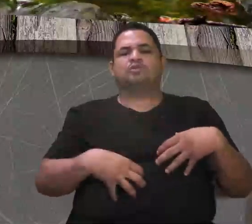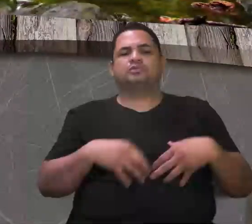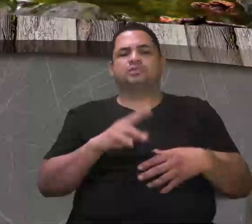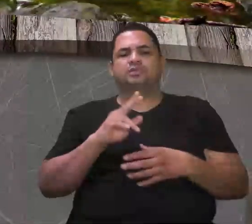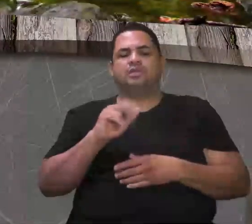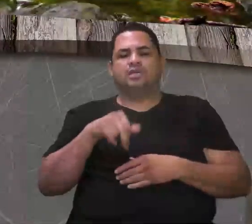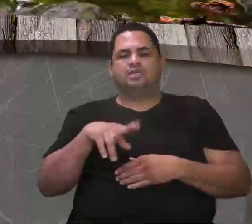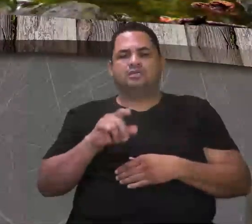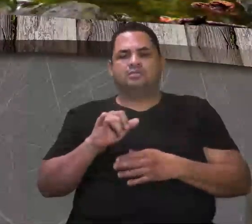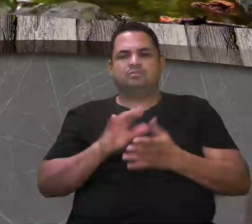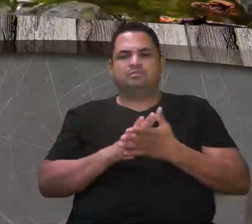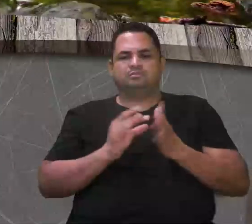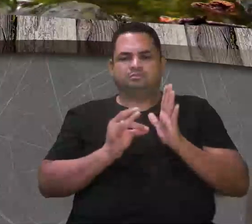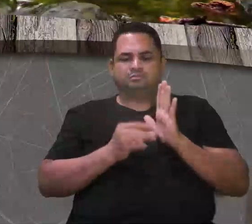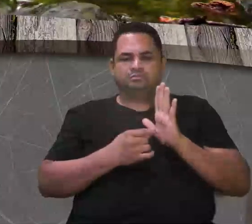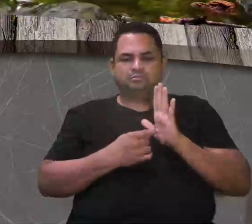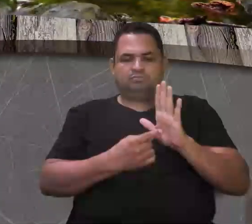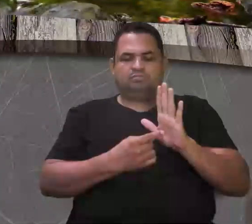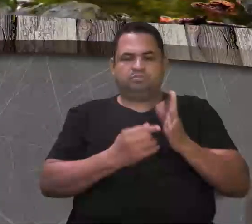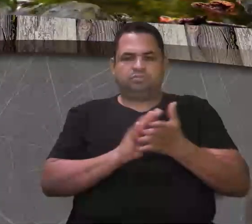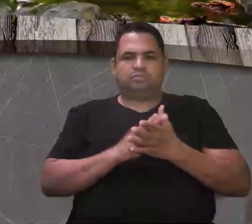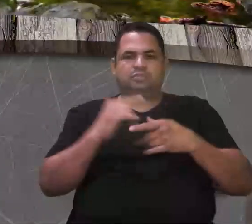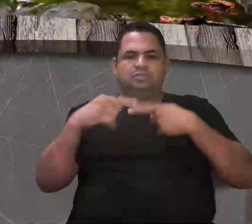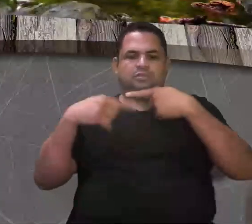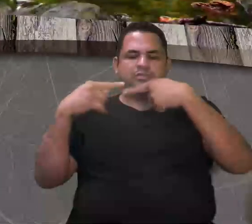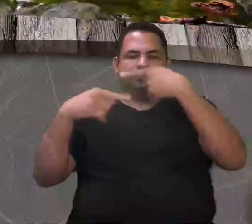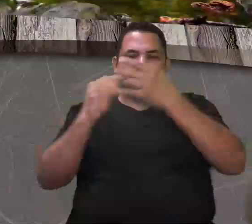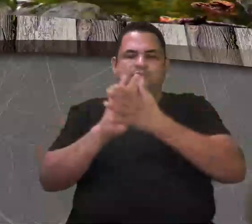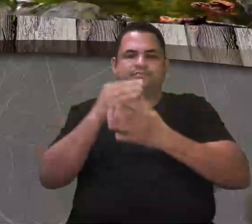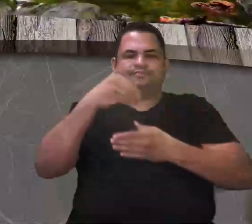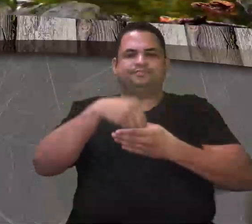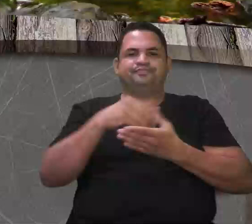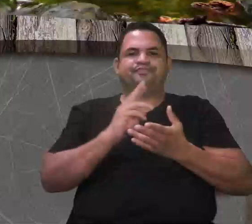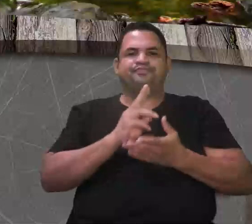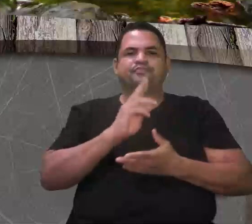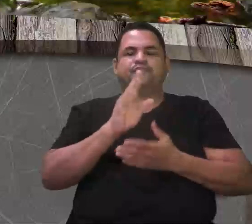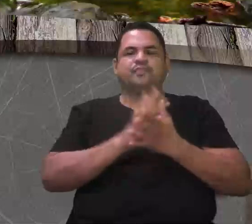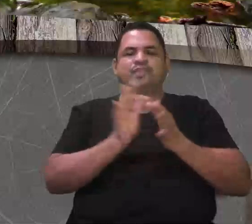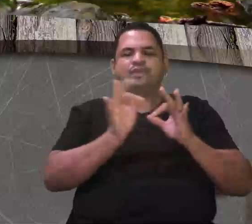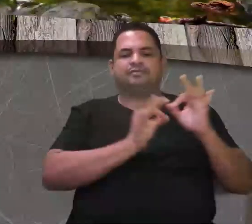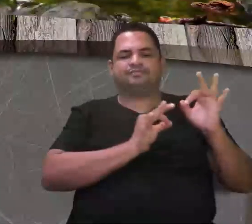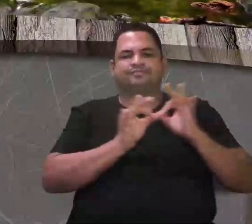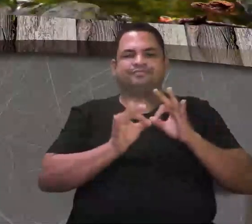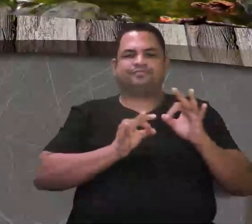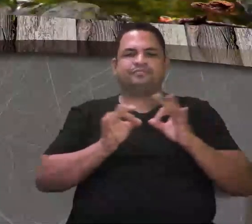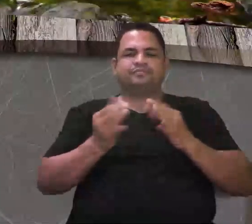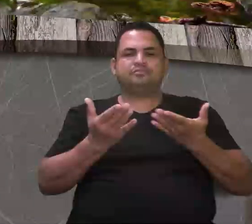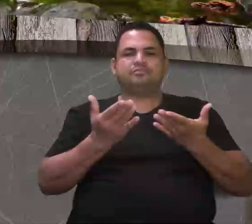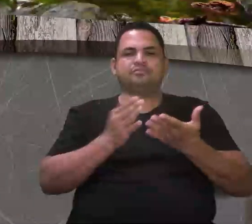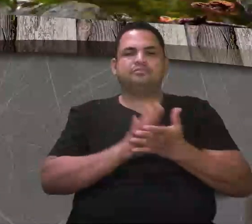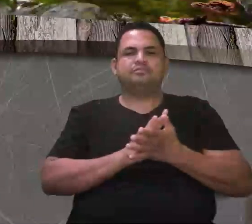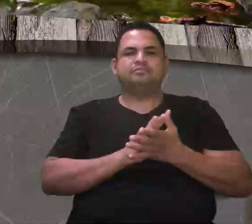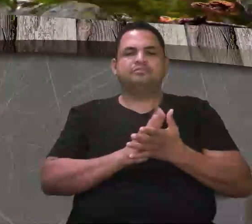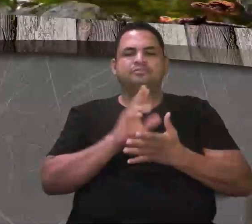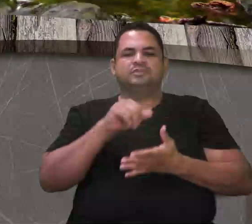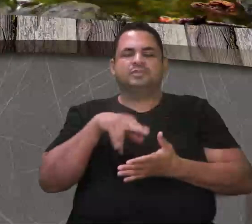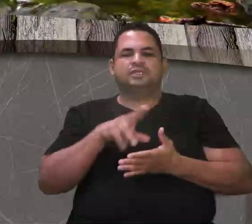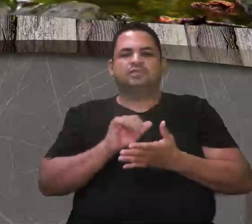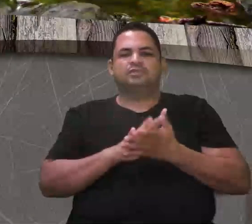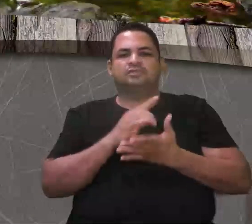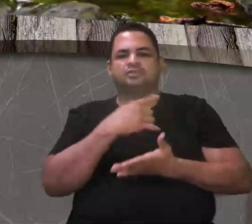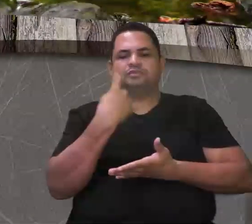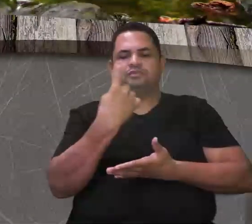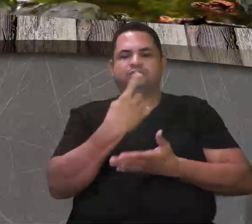são evidências da evolução. E aí, dentro desses processos de formação desses órgãos homólogos análogos, nós